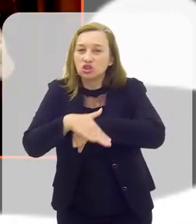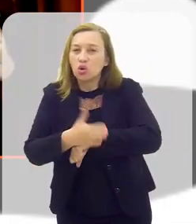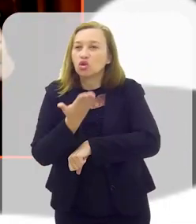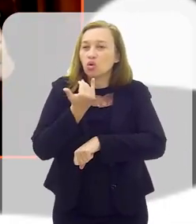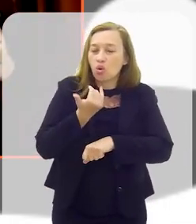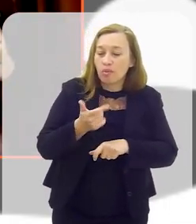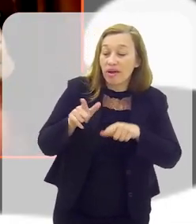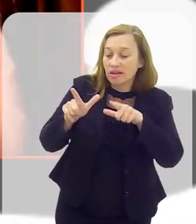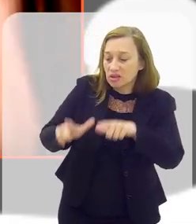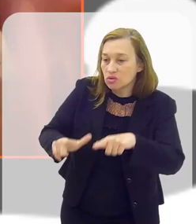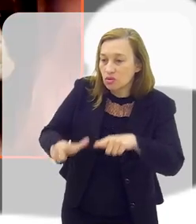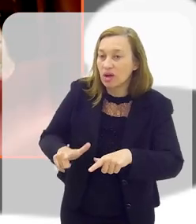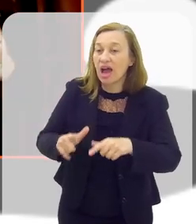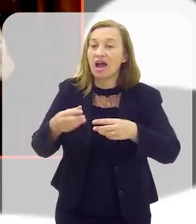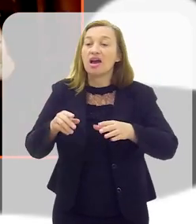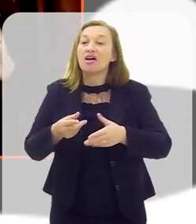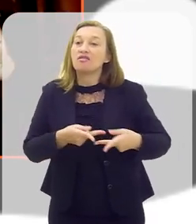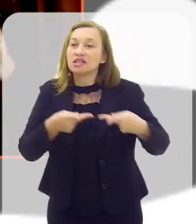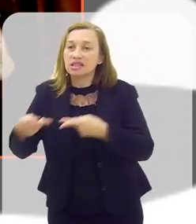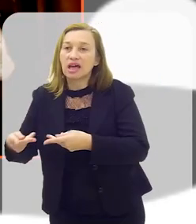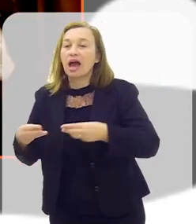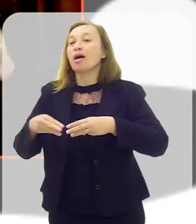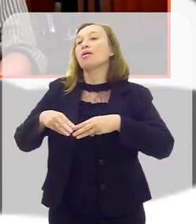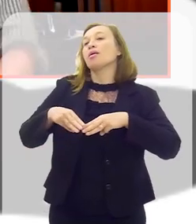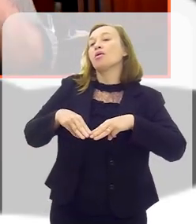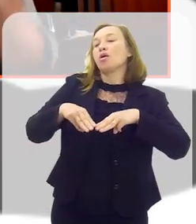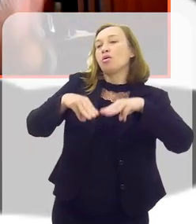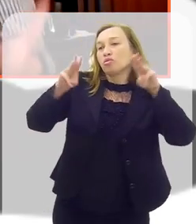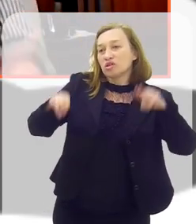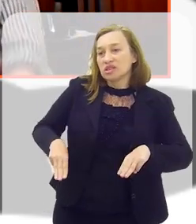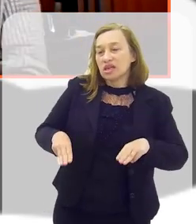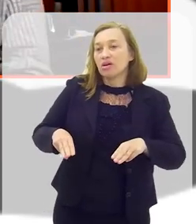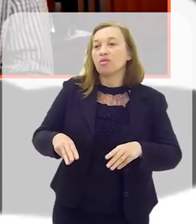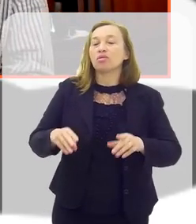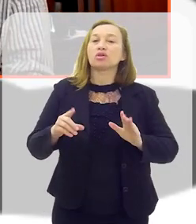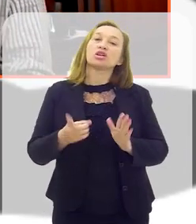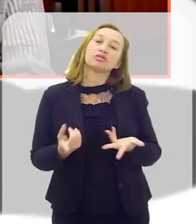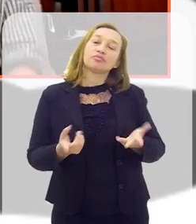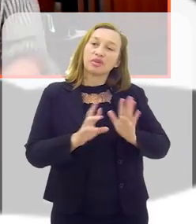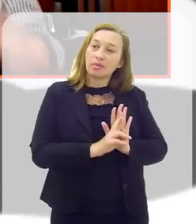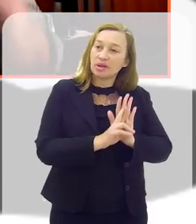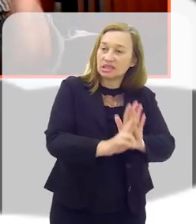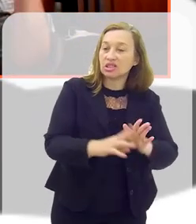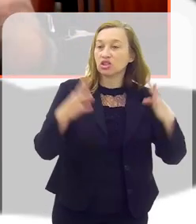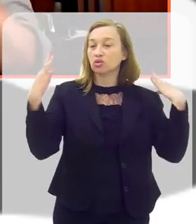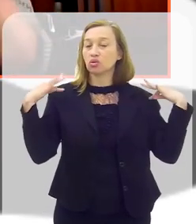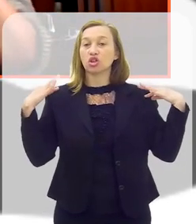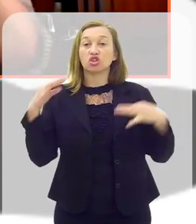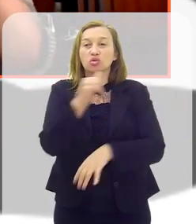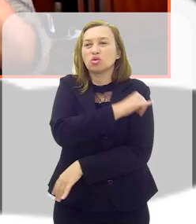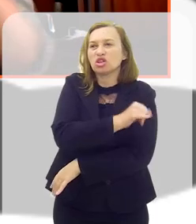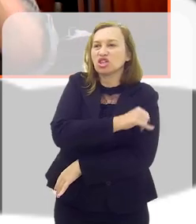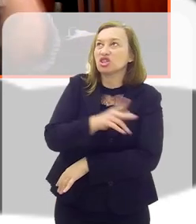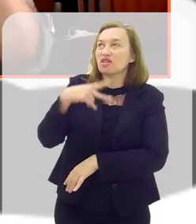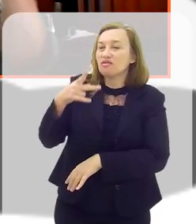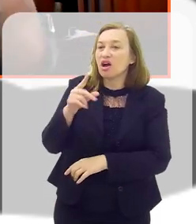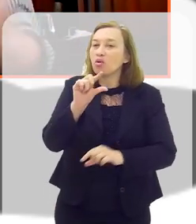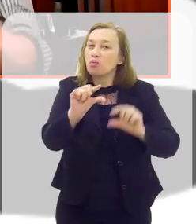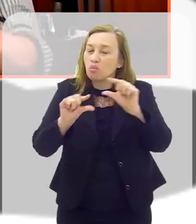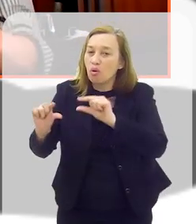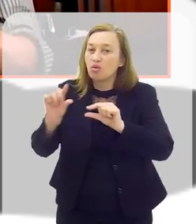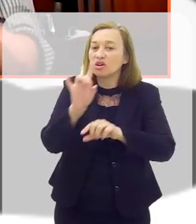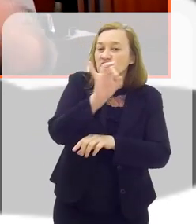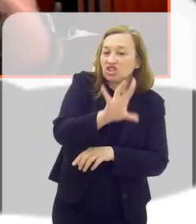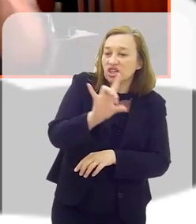vai visitar essa exposição, vai visitar esse museu, entendeu? E nos Embaixadores do Rio, a gente fala um pouco sobre todos os